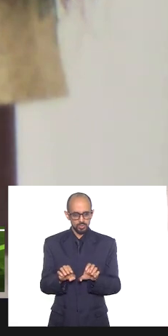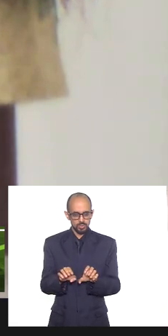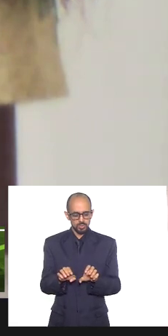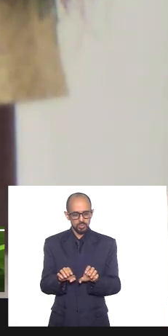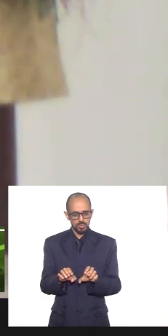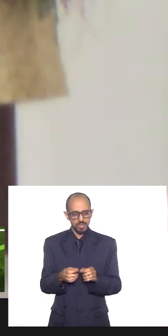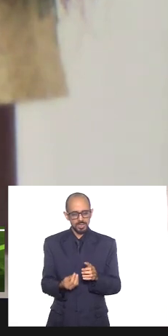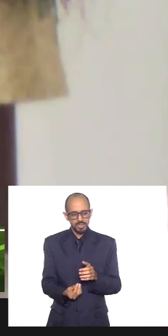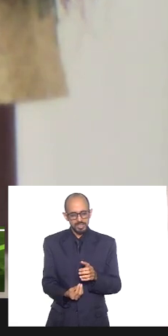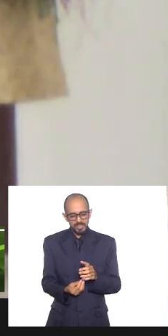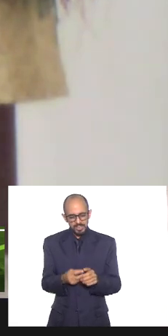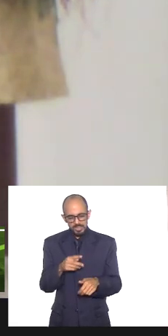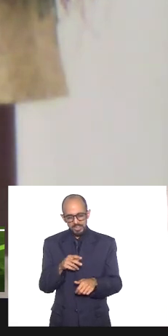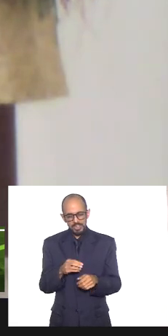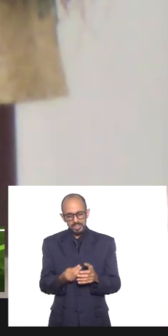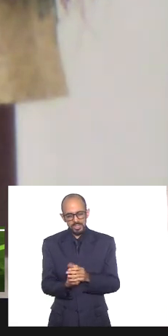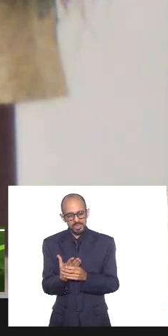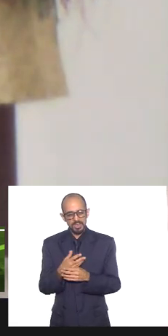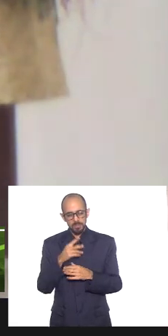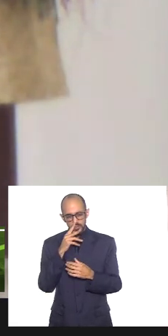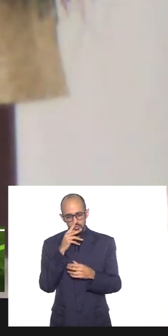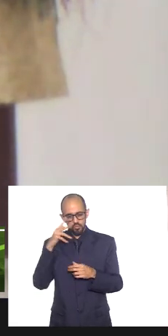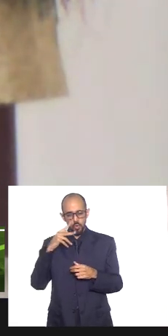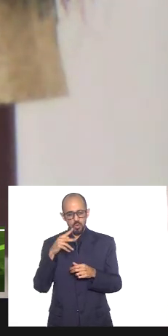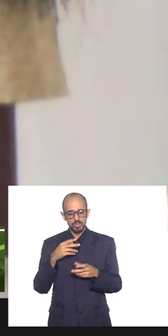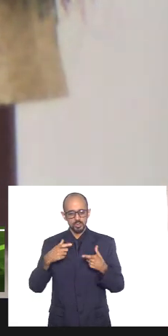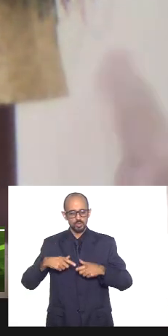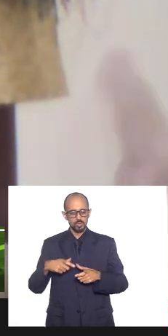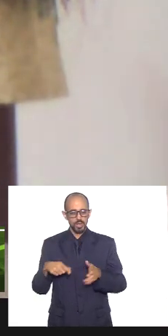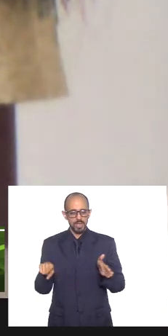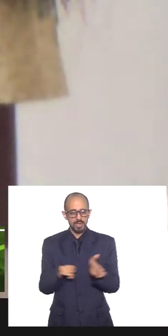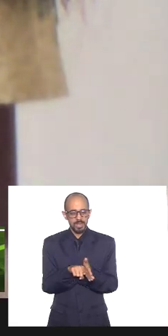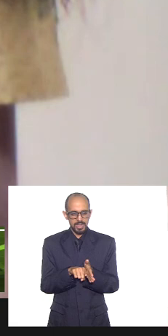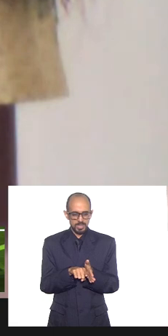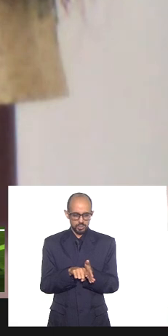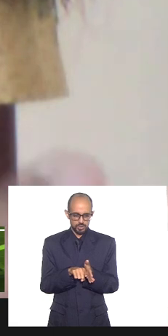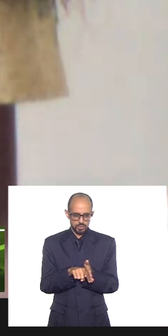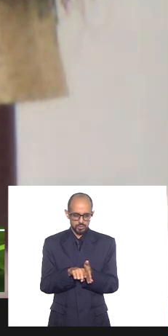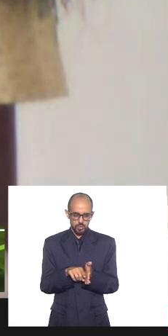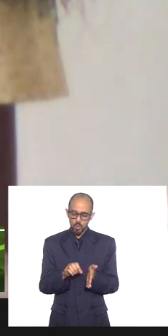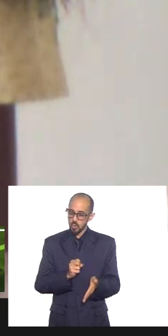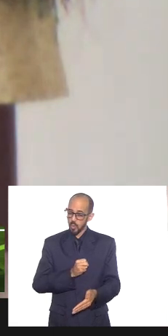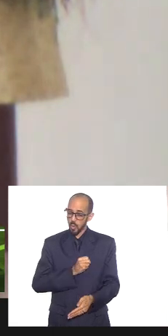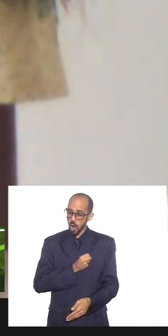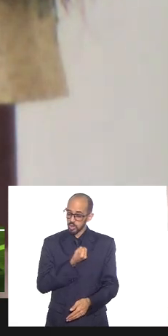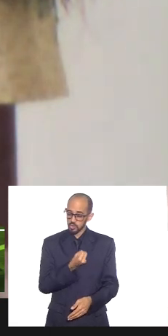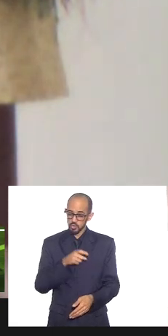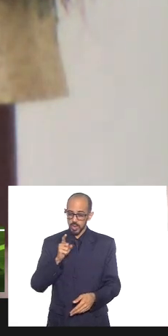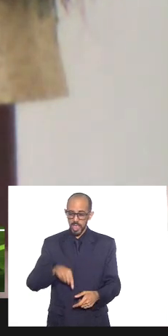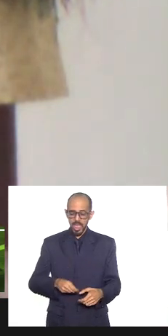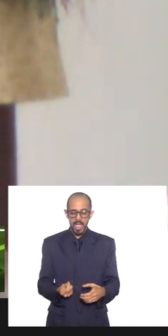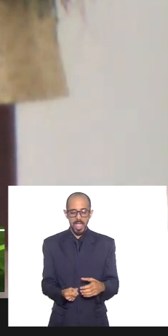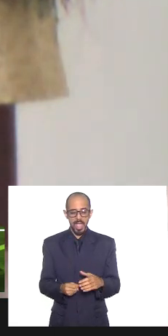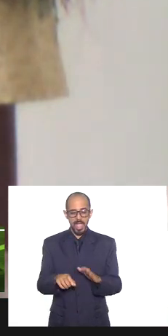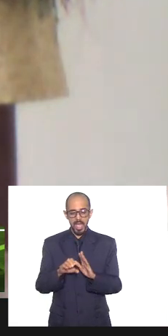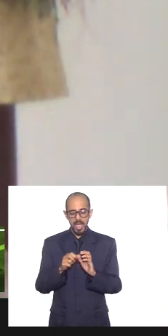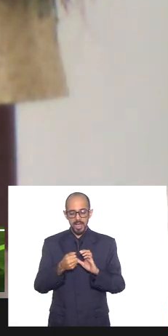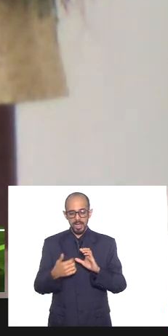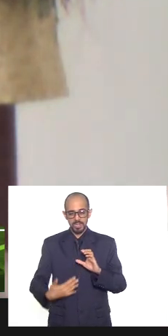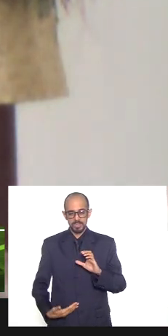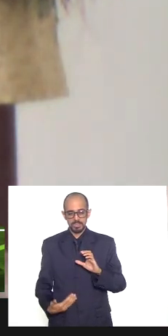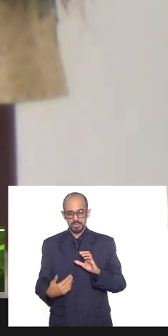a inferioridade o lugar negativo de si o ódio é elemento fundante da visão de mundo